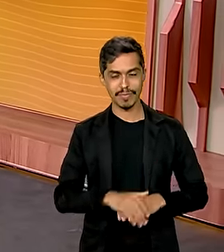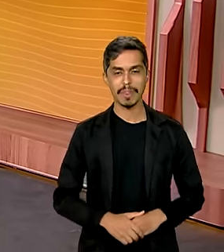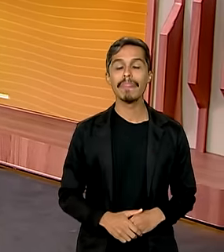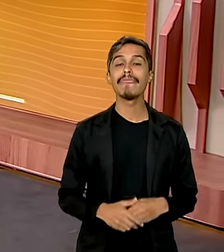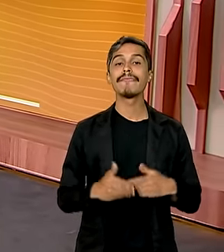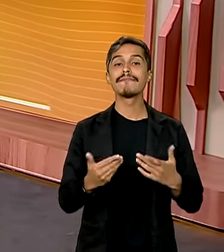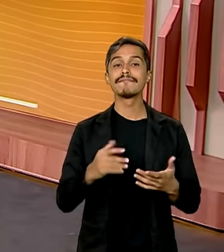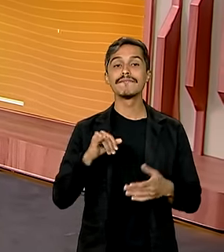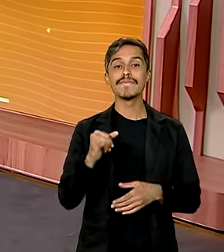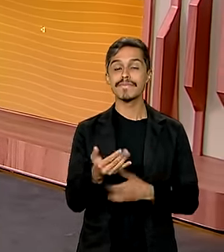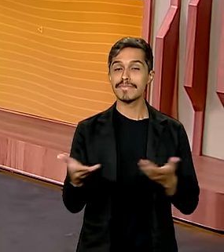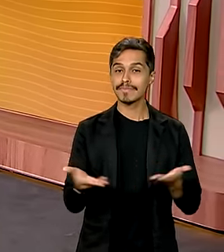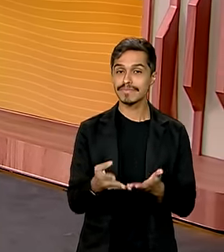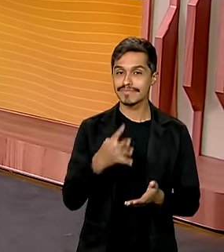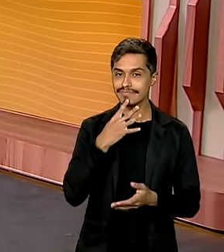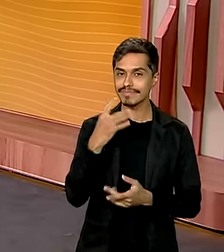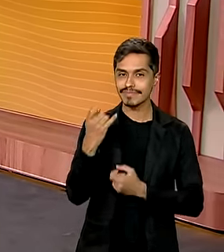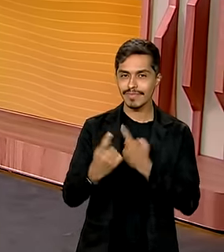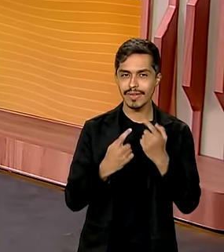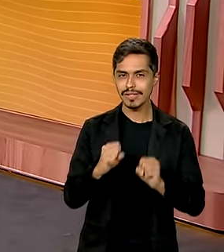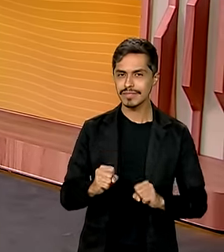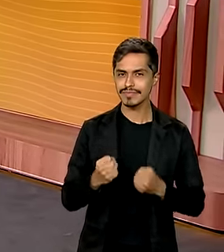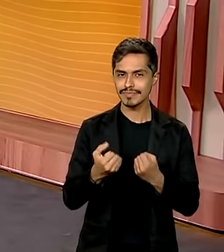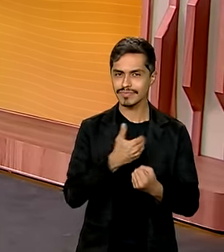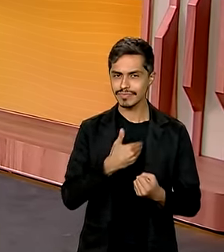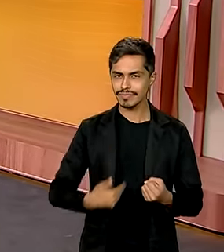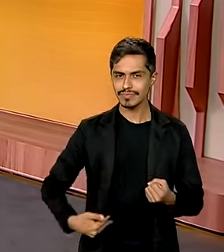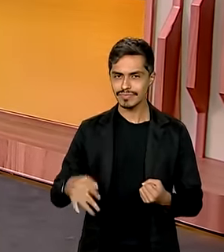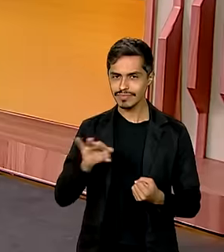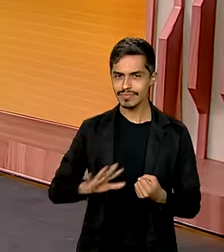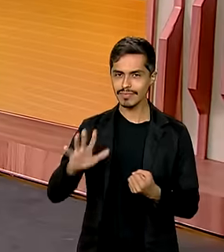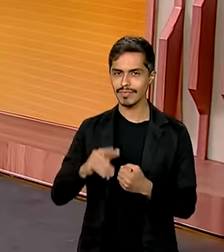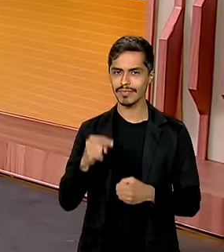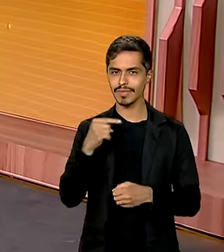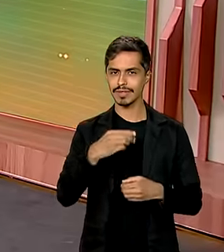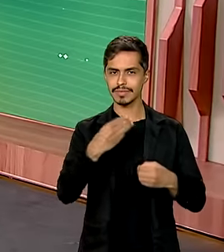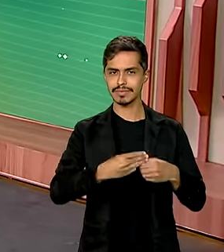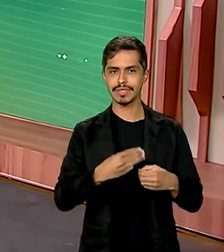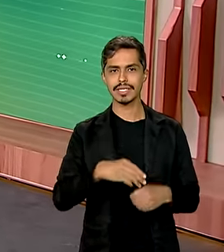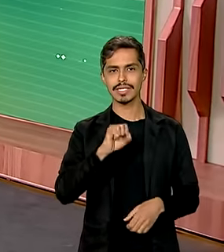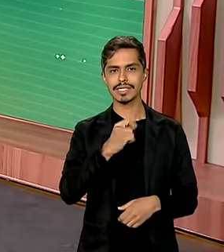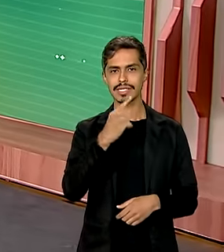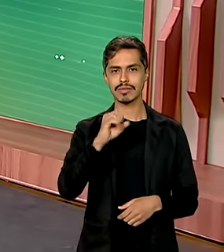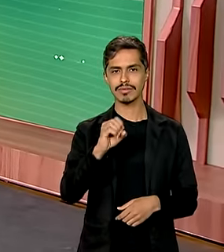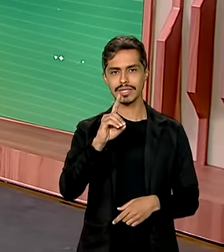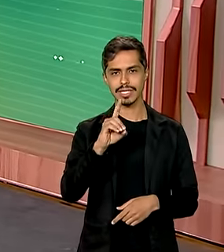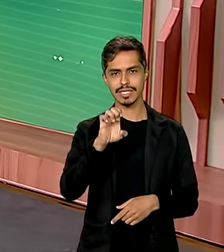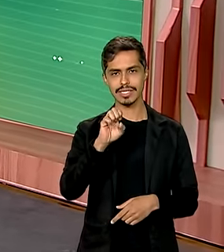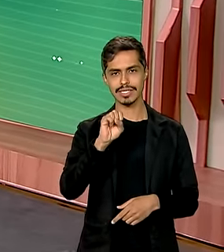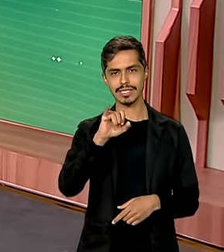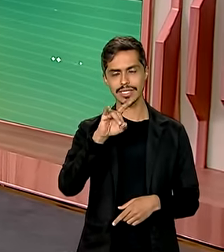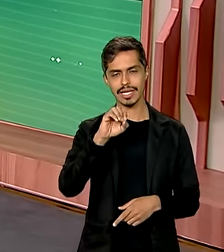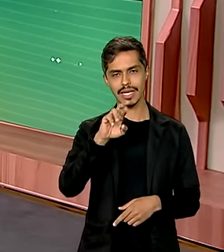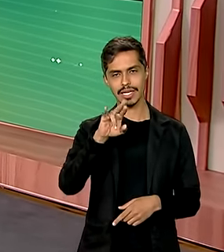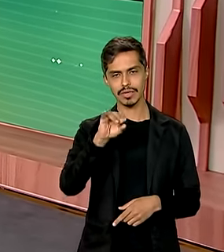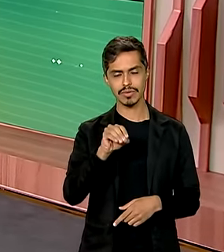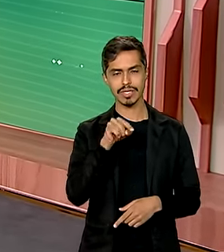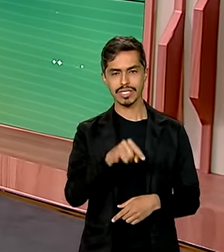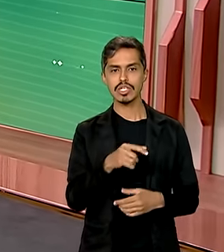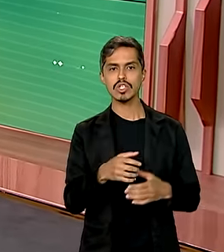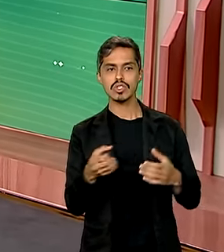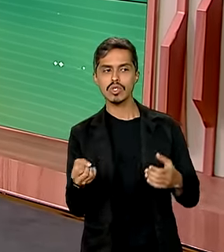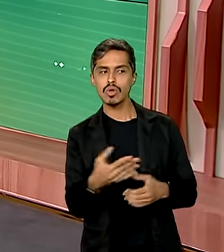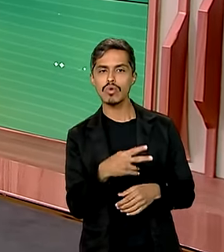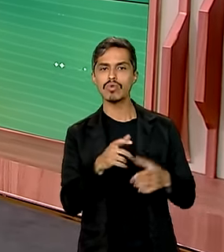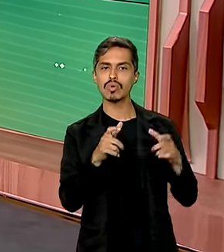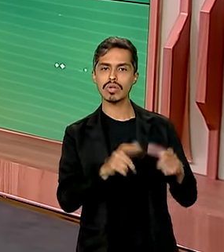aproveitar para conhecer algumas ações federais nesse município de São Desidério, que abriga essa nova unidade